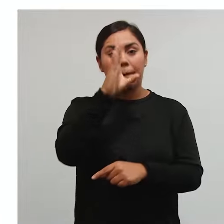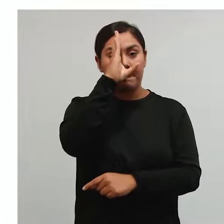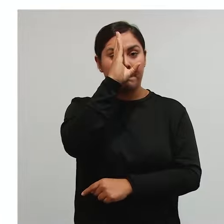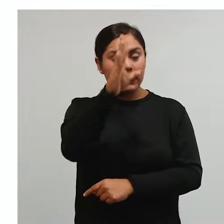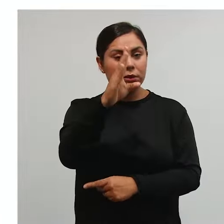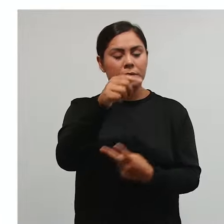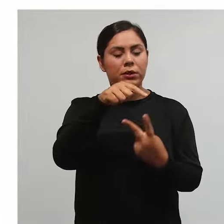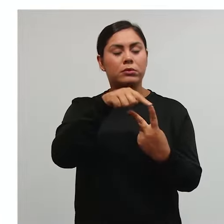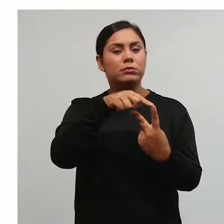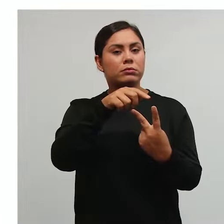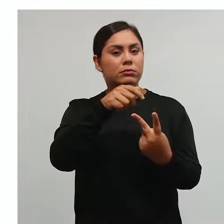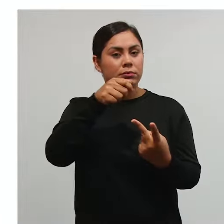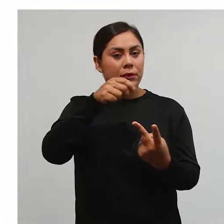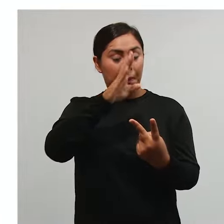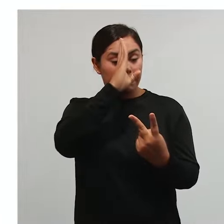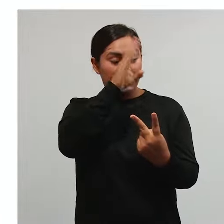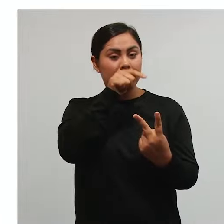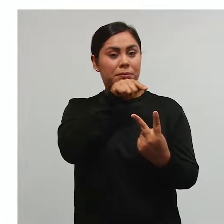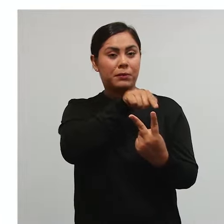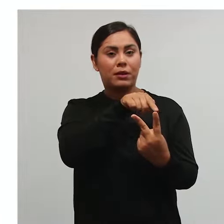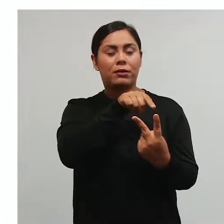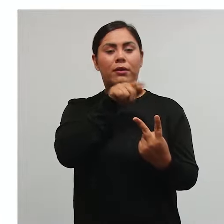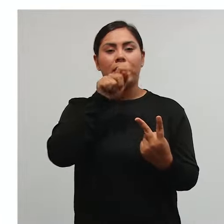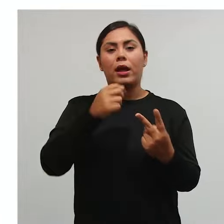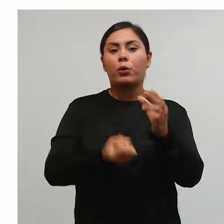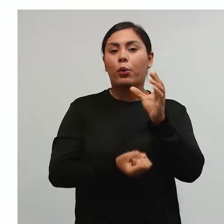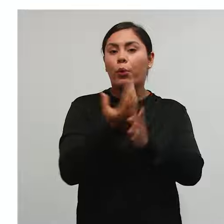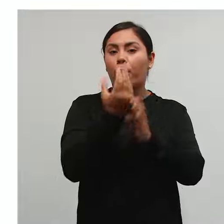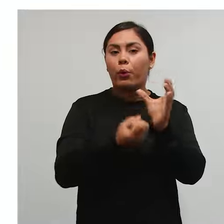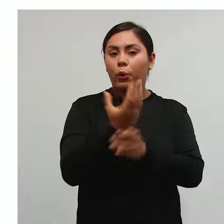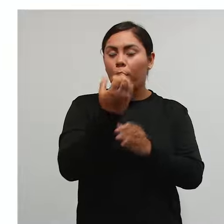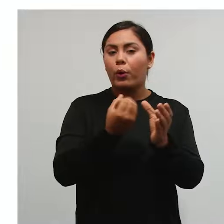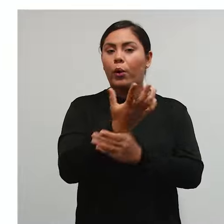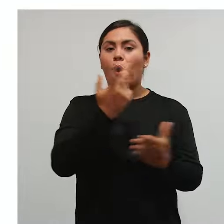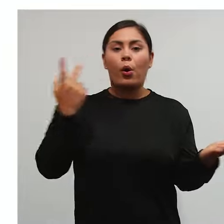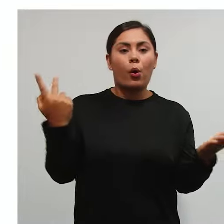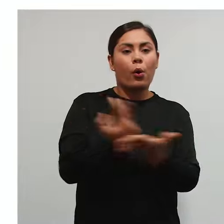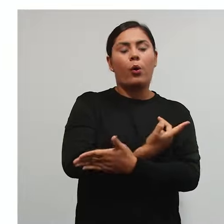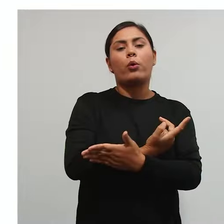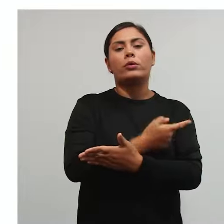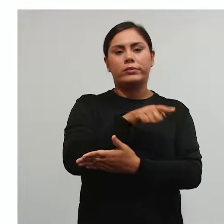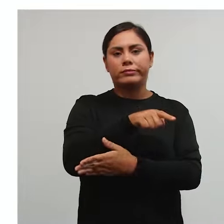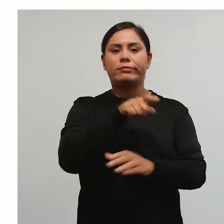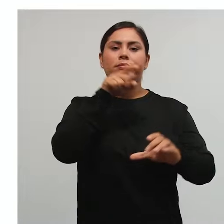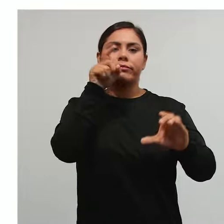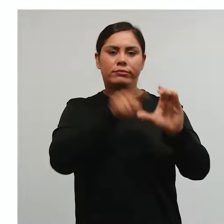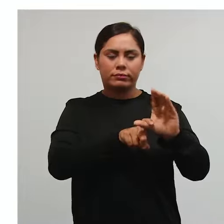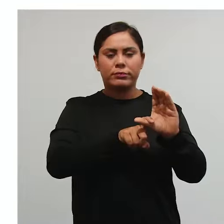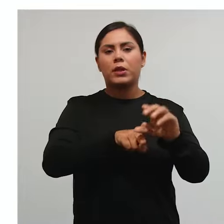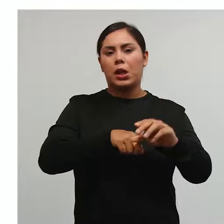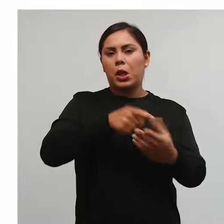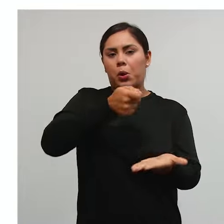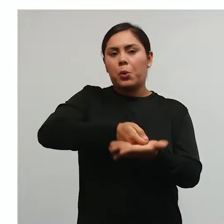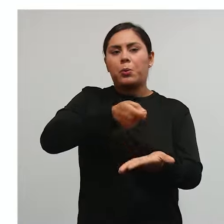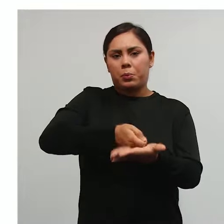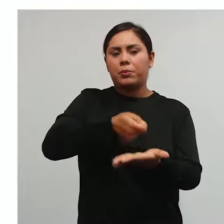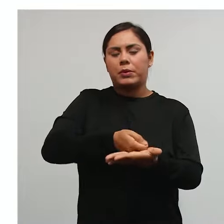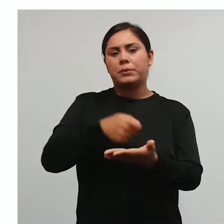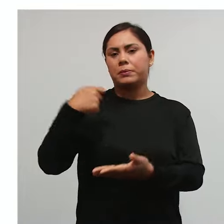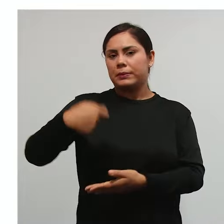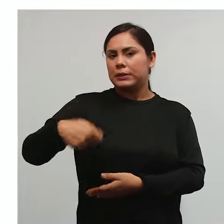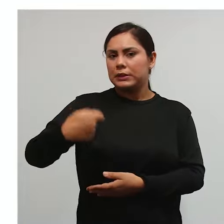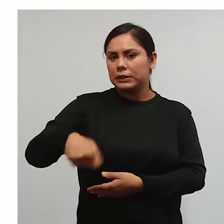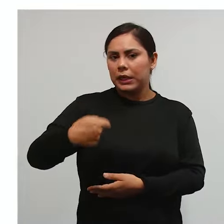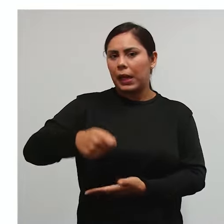principal, a obrigação tributária principal, surge com a ocorrência do fato gerador, ela é uma obrigação de dar,